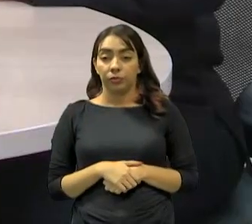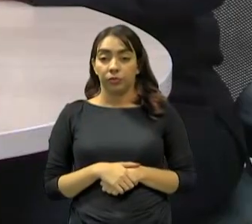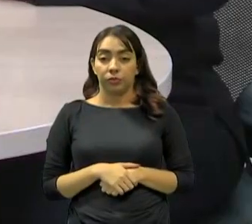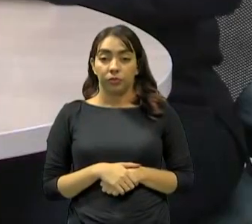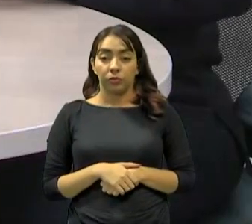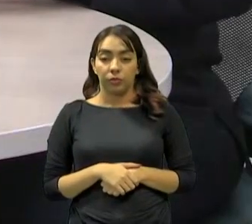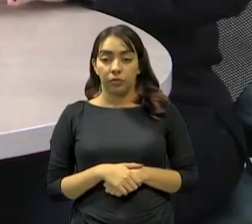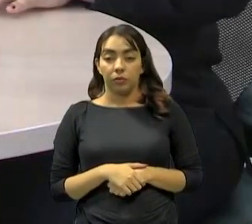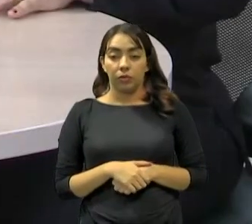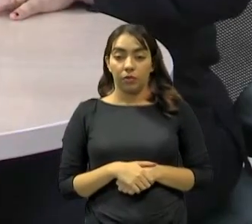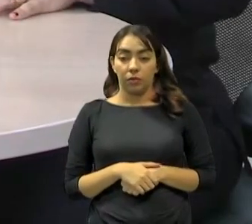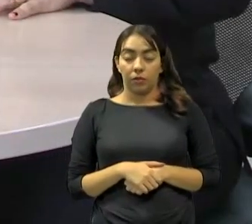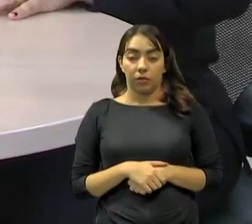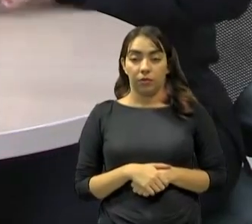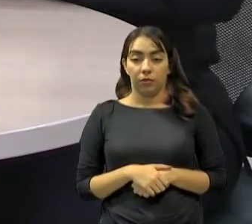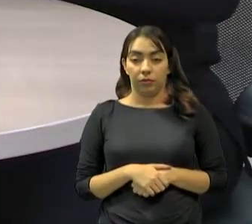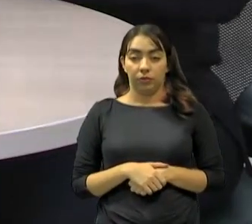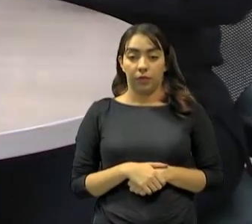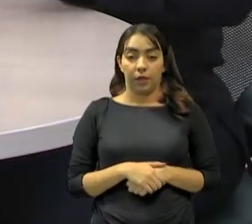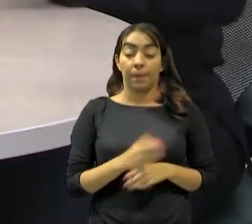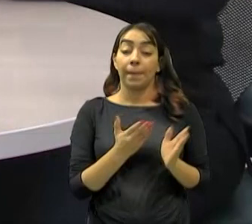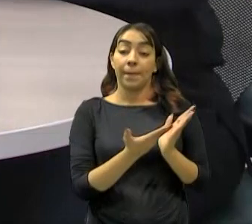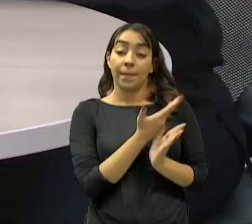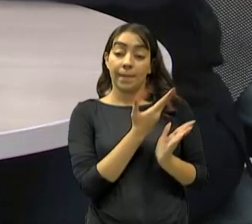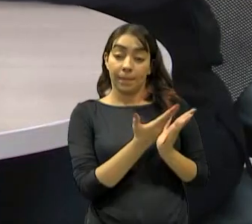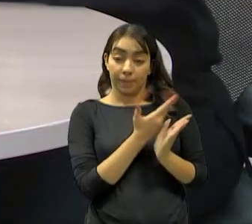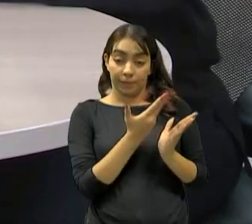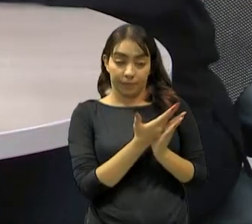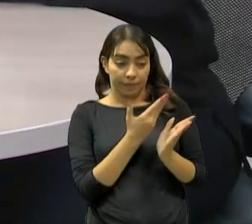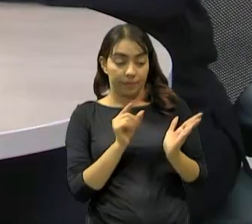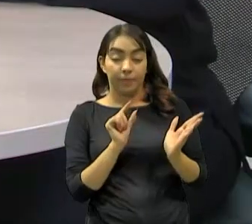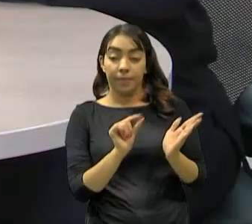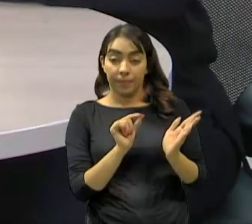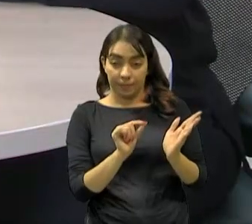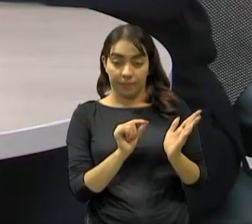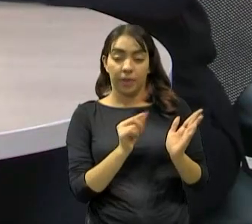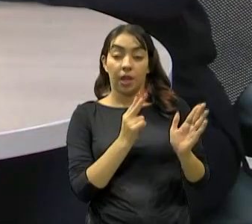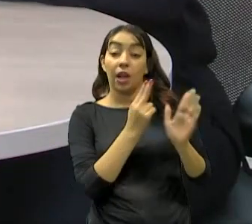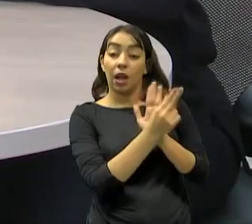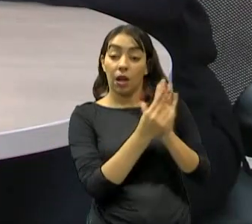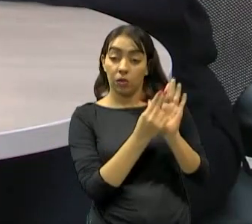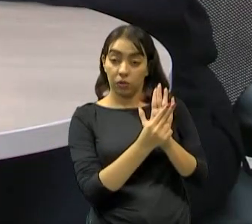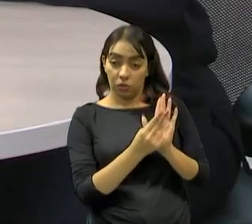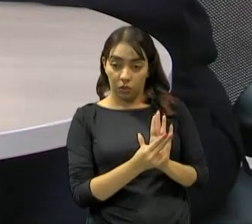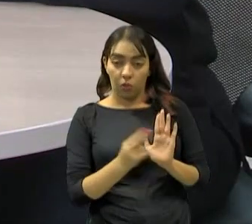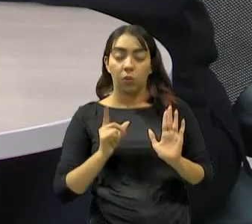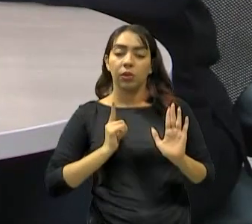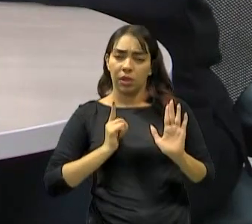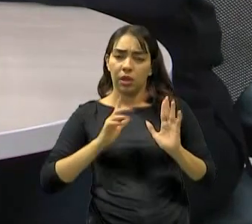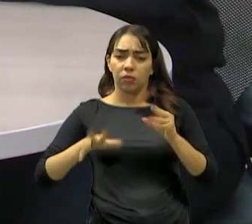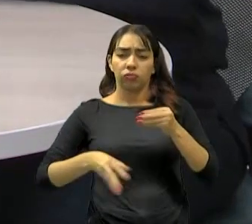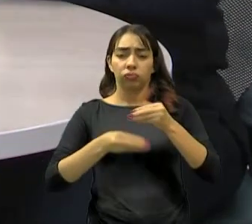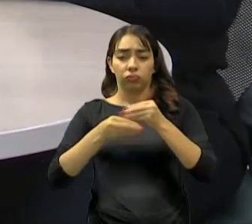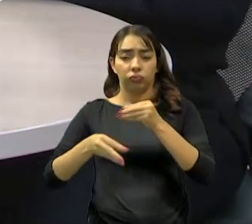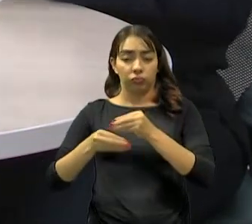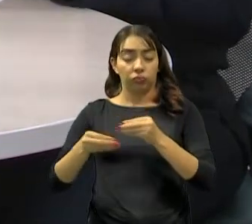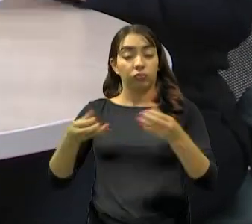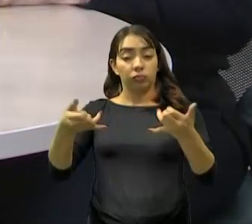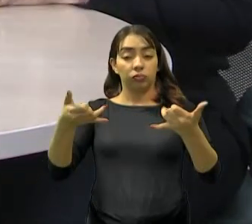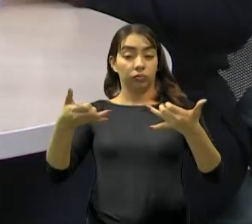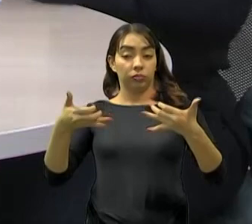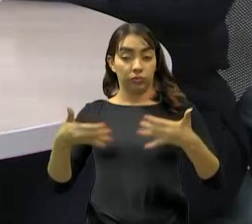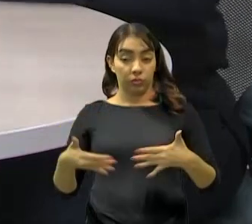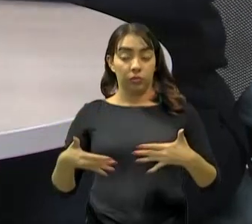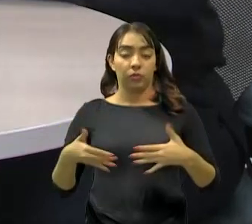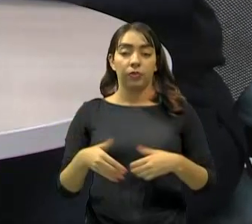E o livro traz textos de alguns autores, né, colaboradores, parceiros aí, não é? Fala um pouco sobre esses